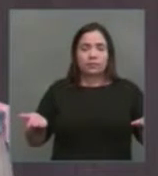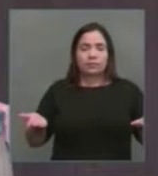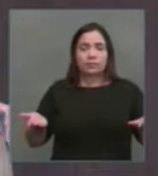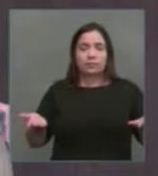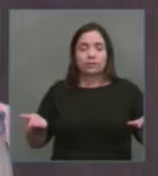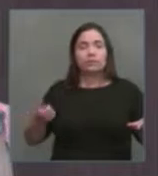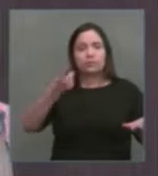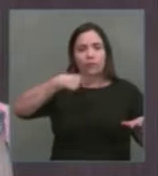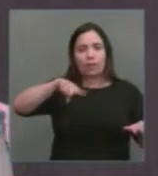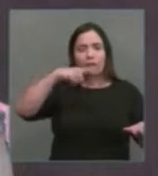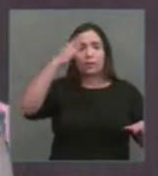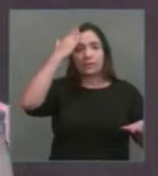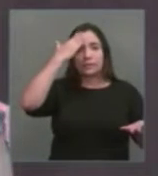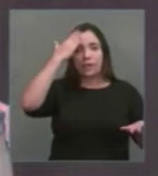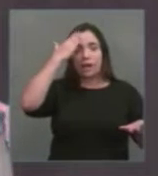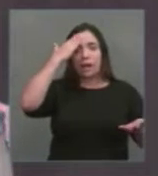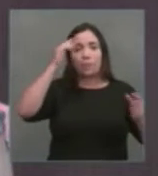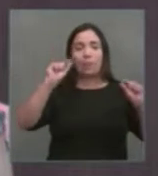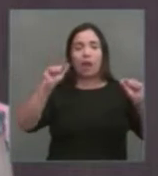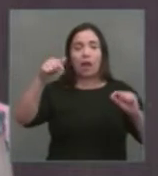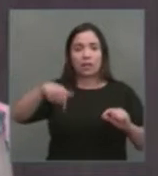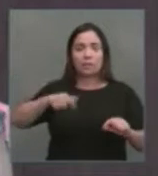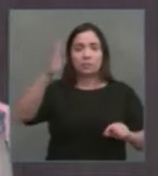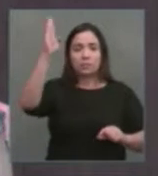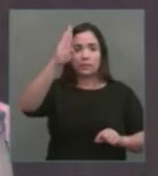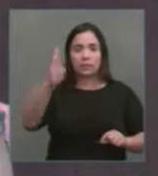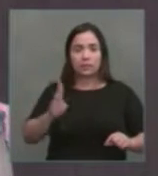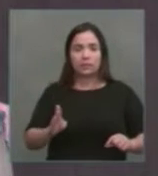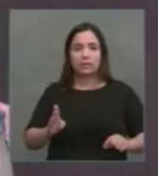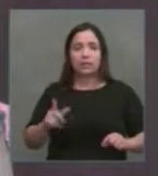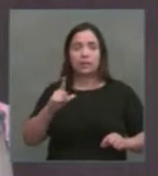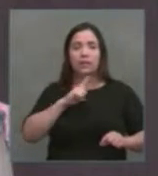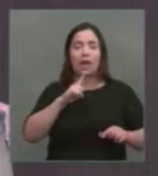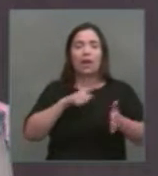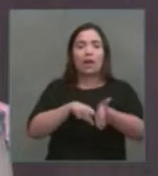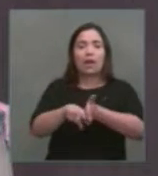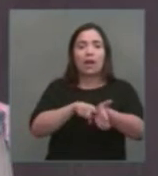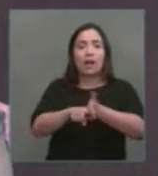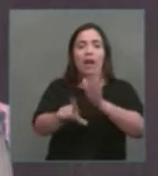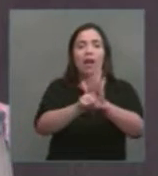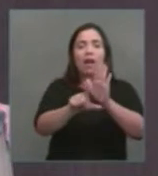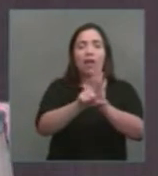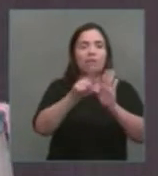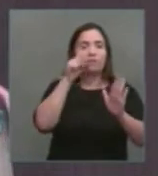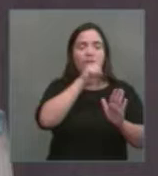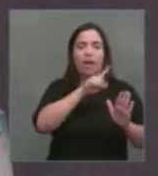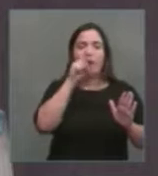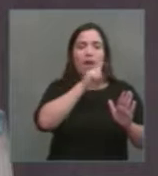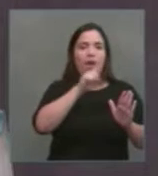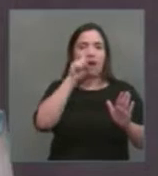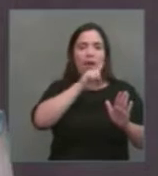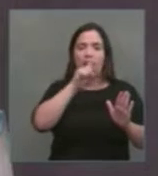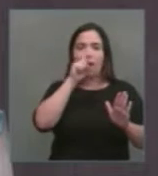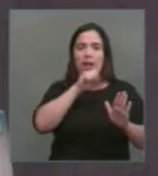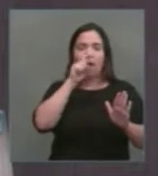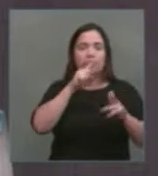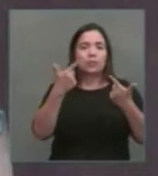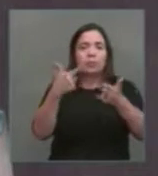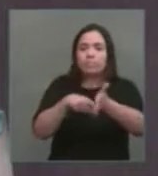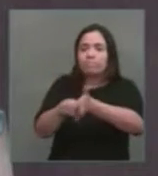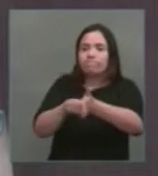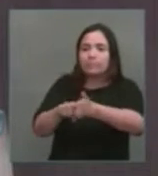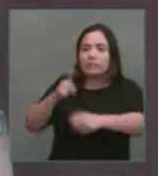nós sabemos que o marco regulatório brasileiro é um marco regulatório muito falho. O modelo de agências reguladoras